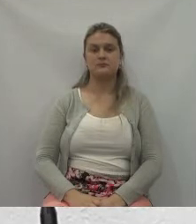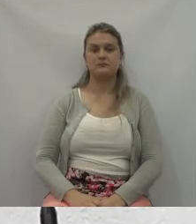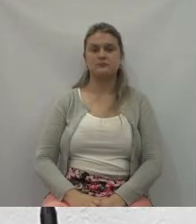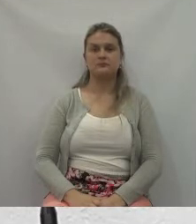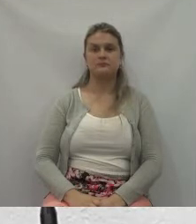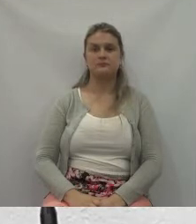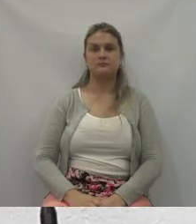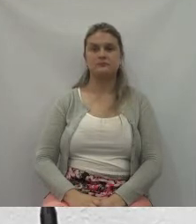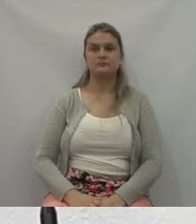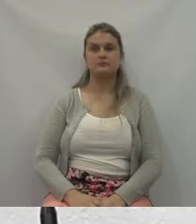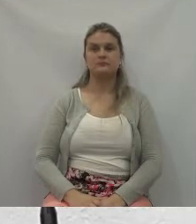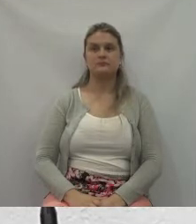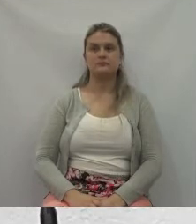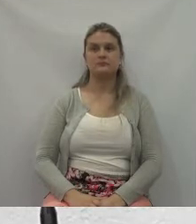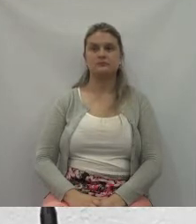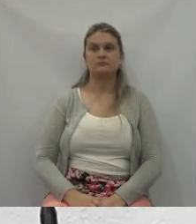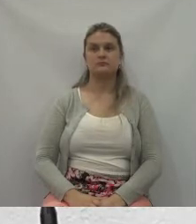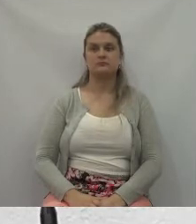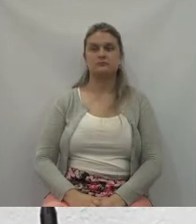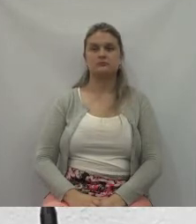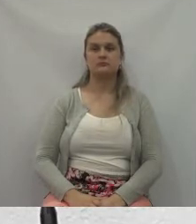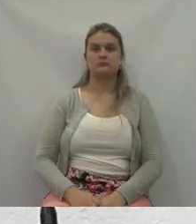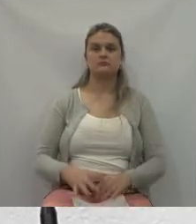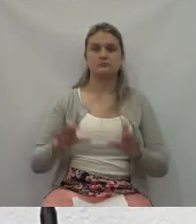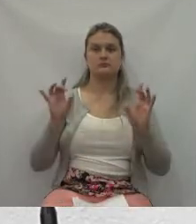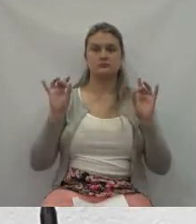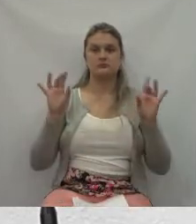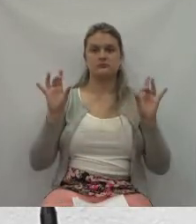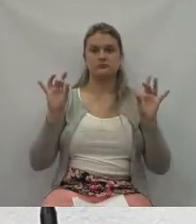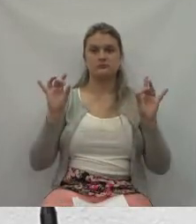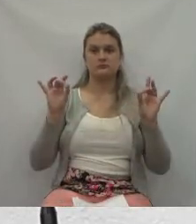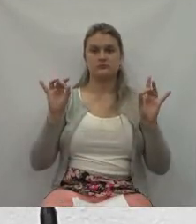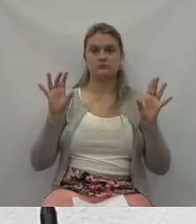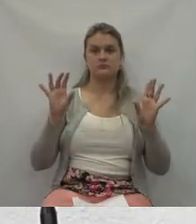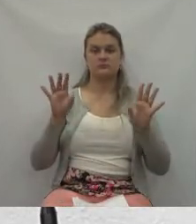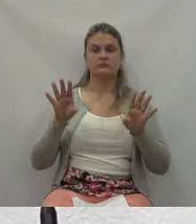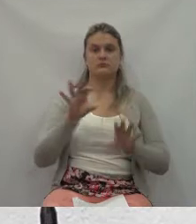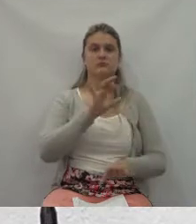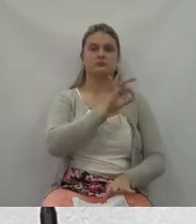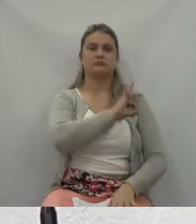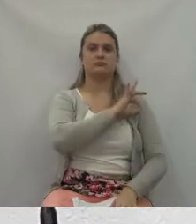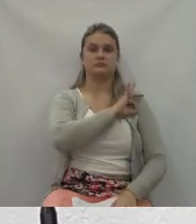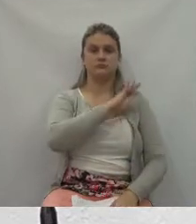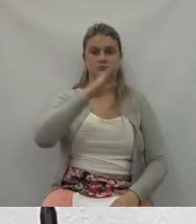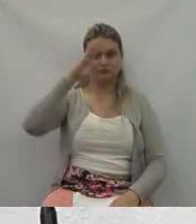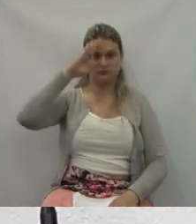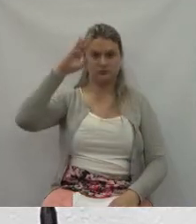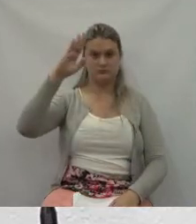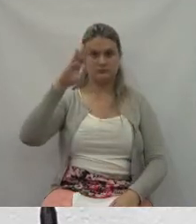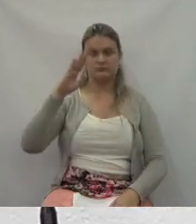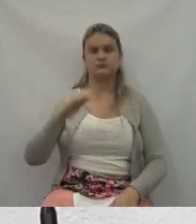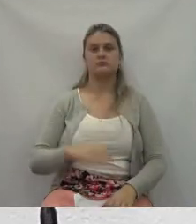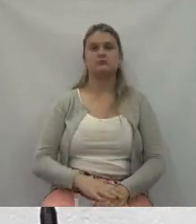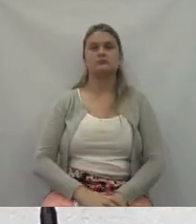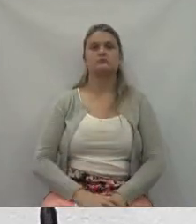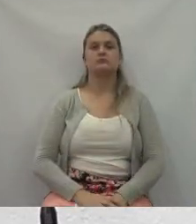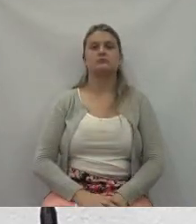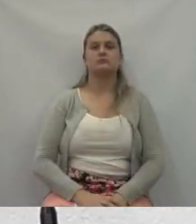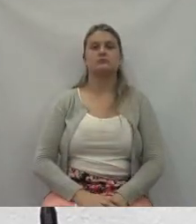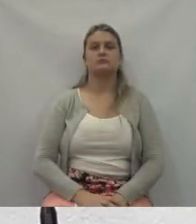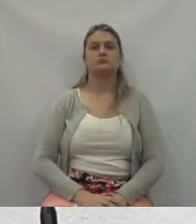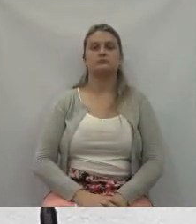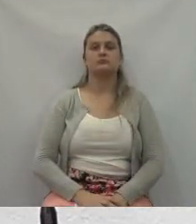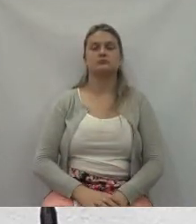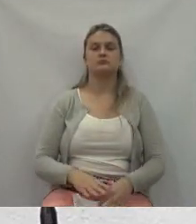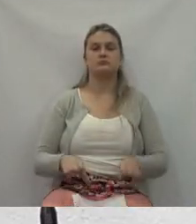especialmente os policiais militares e, sobretudo, os